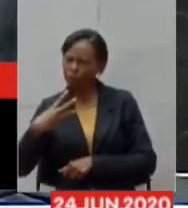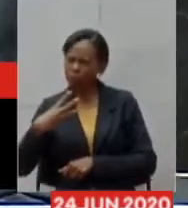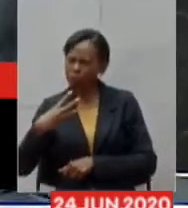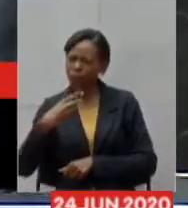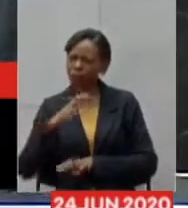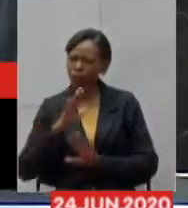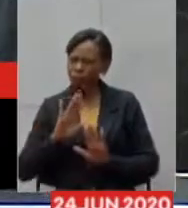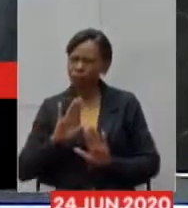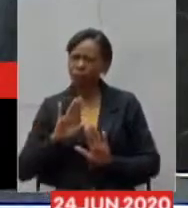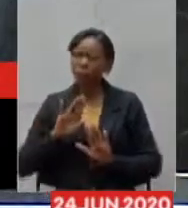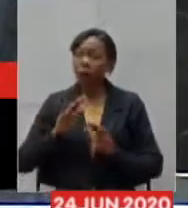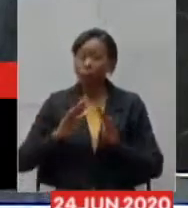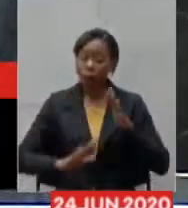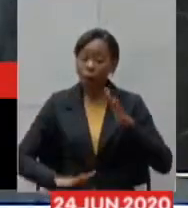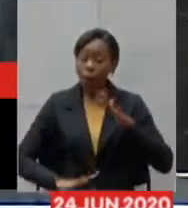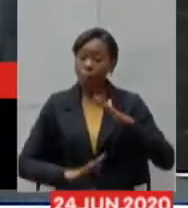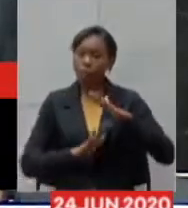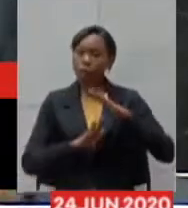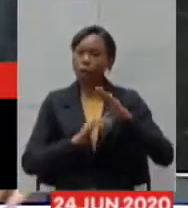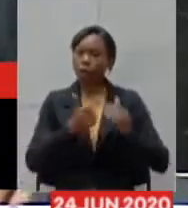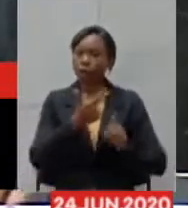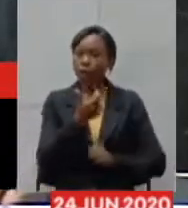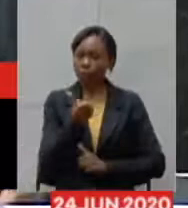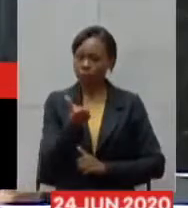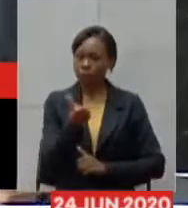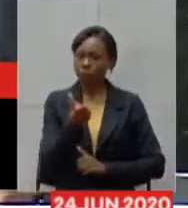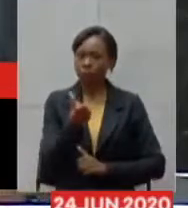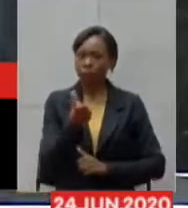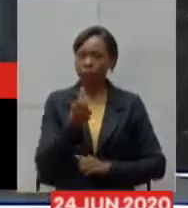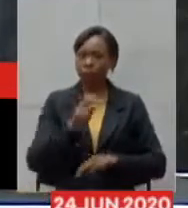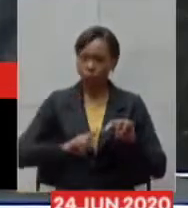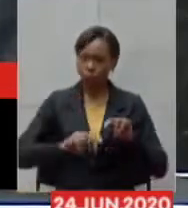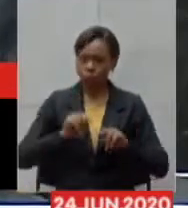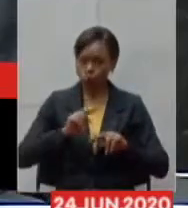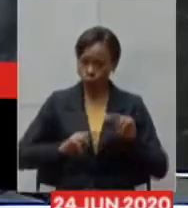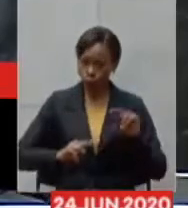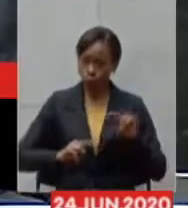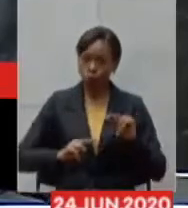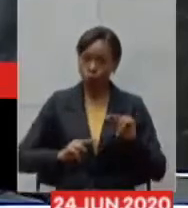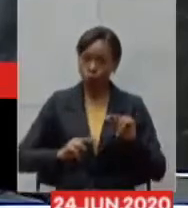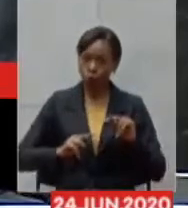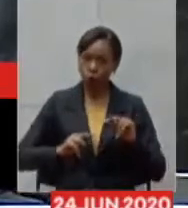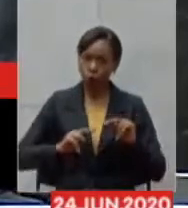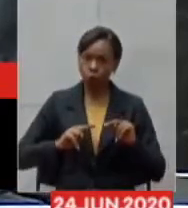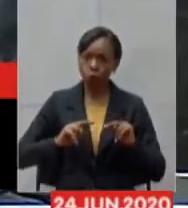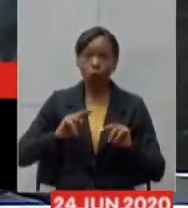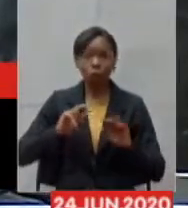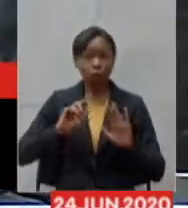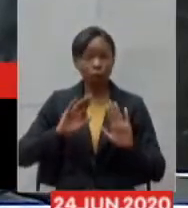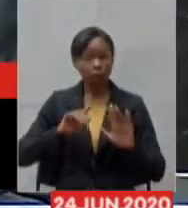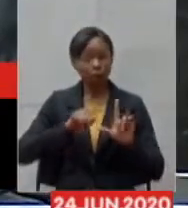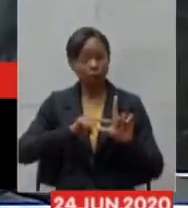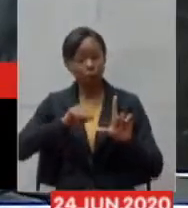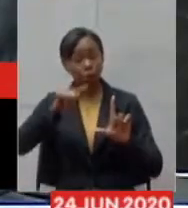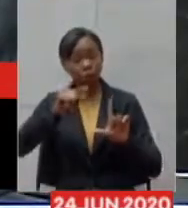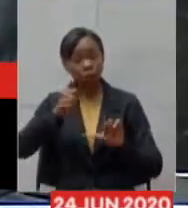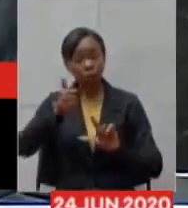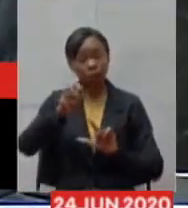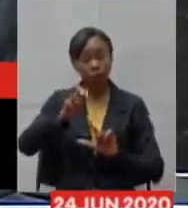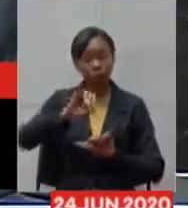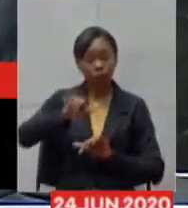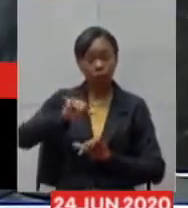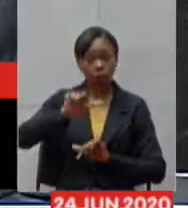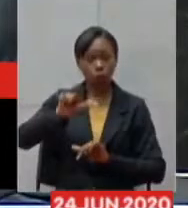não é para 26 de junho ele está sendo projetado pelo menos para o dia 15 de julho no fundo nós já